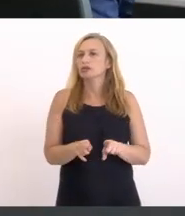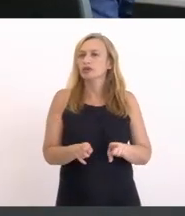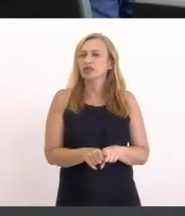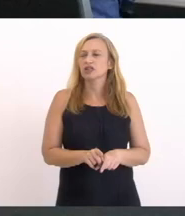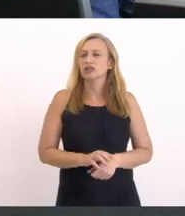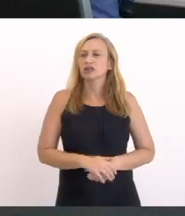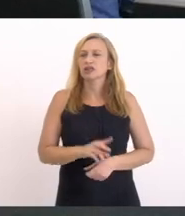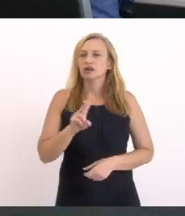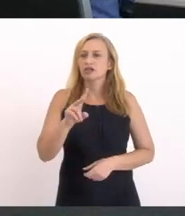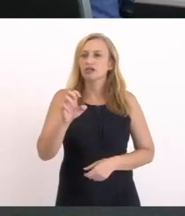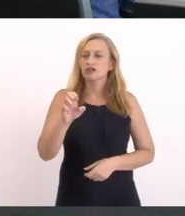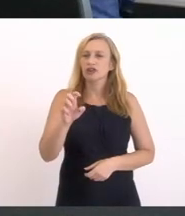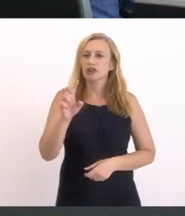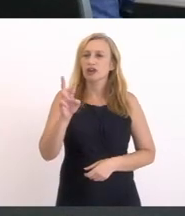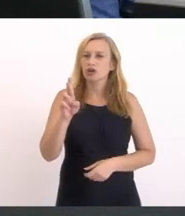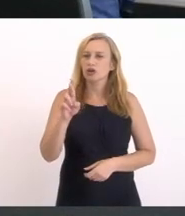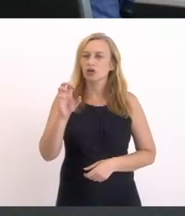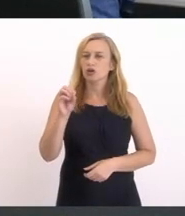Verônica